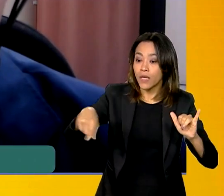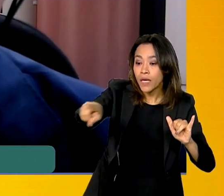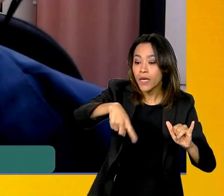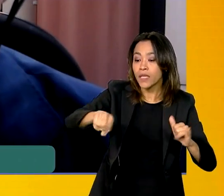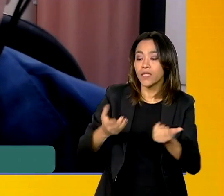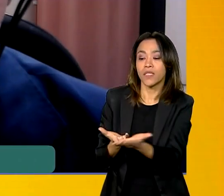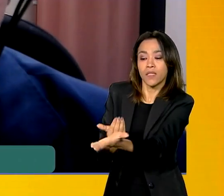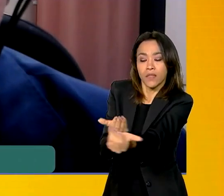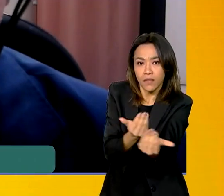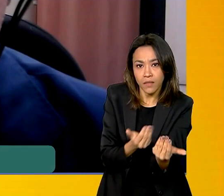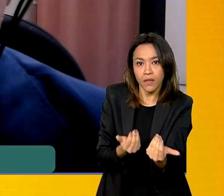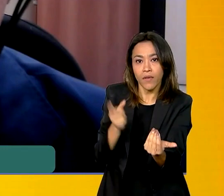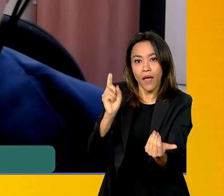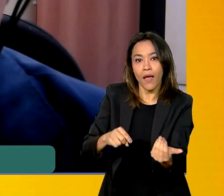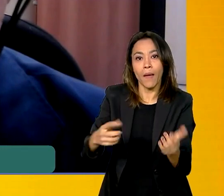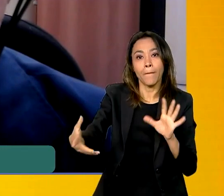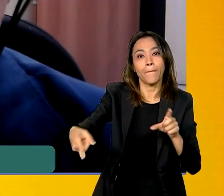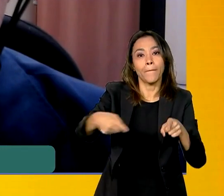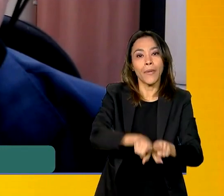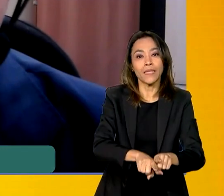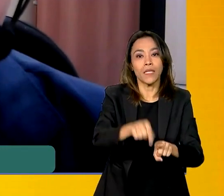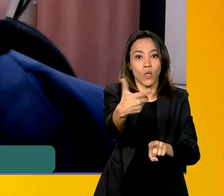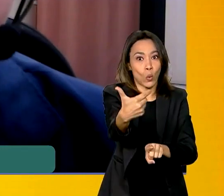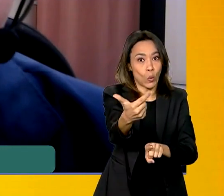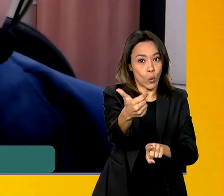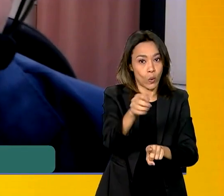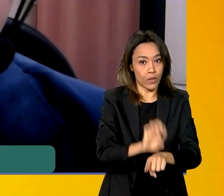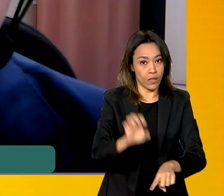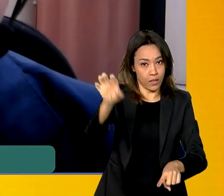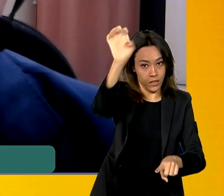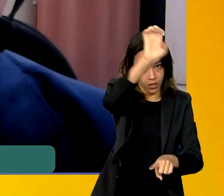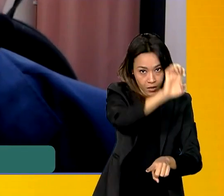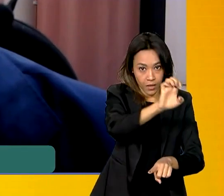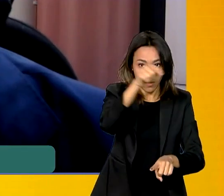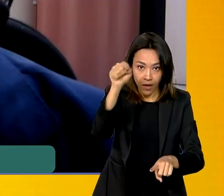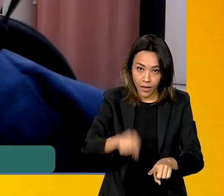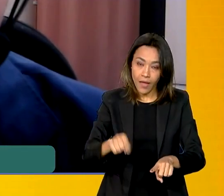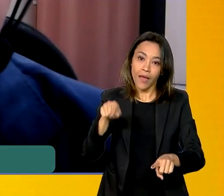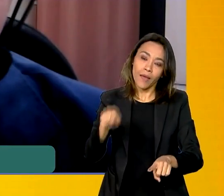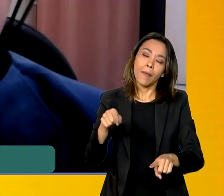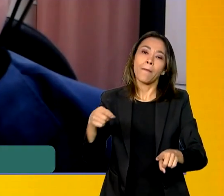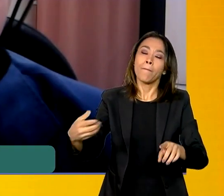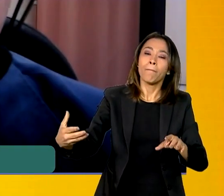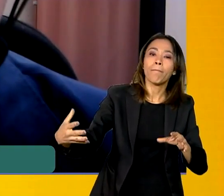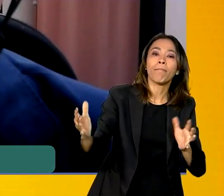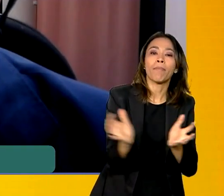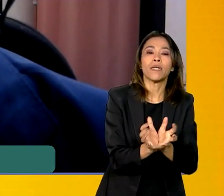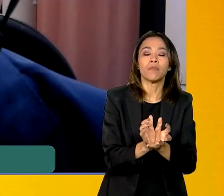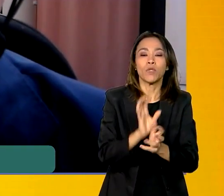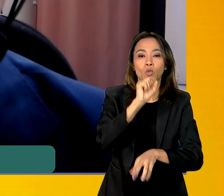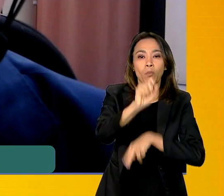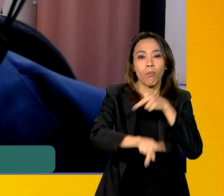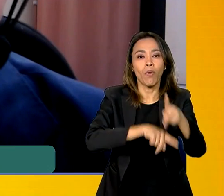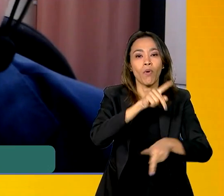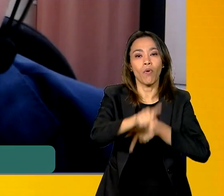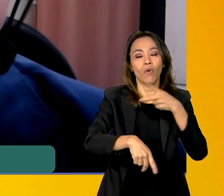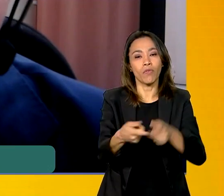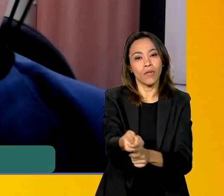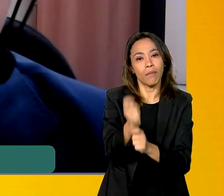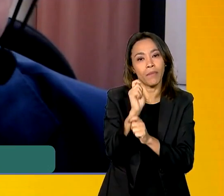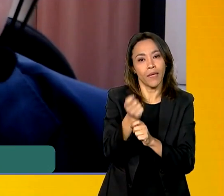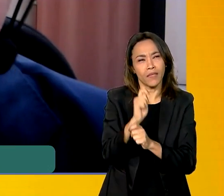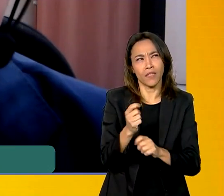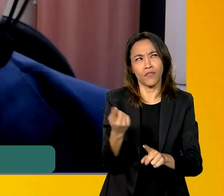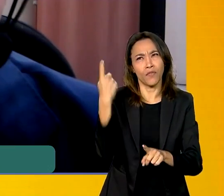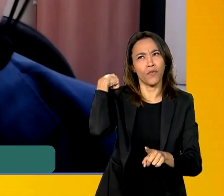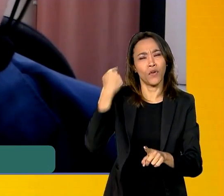programa em parceria com 12 estados e ele faz parte do programa Povos da Pesca Artesanal, que foi lançado no último dia 2